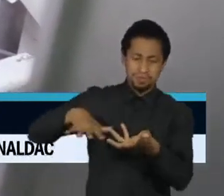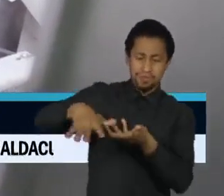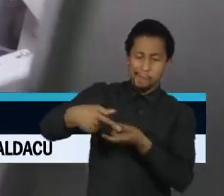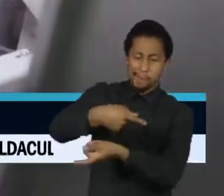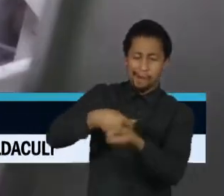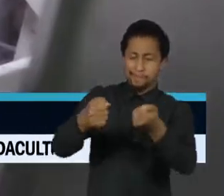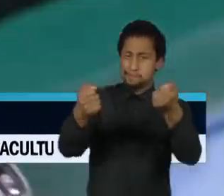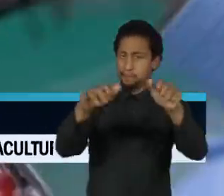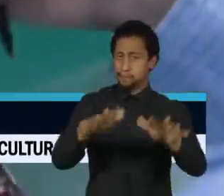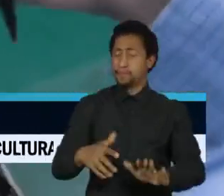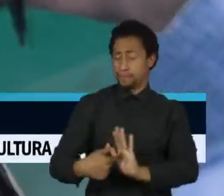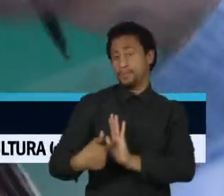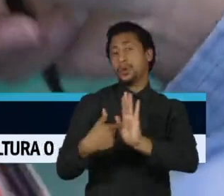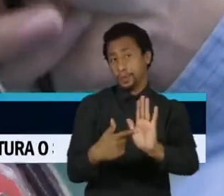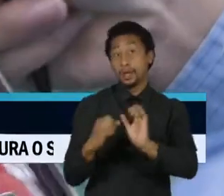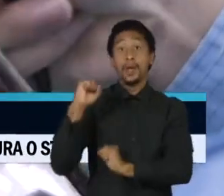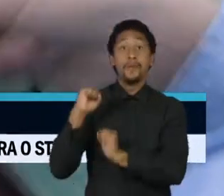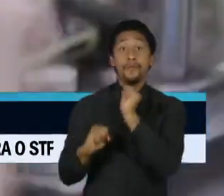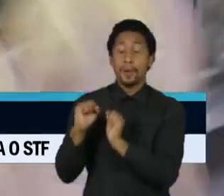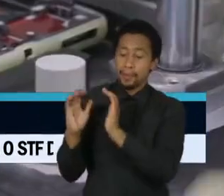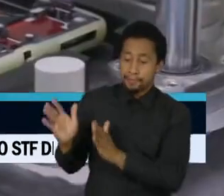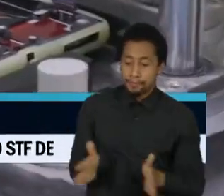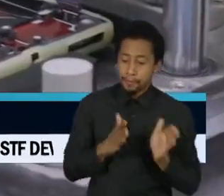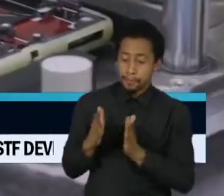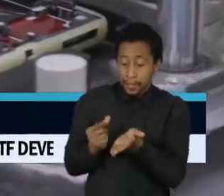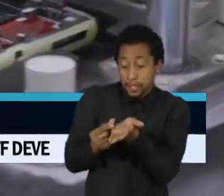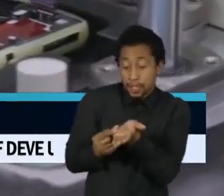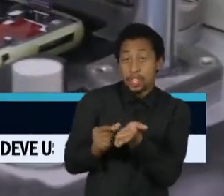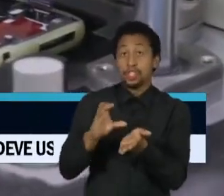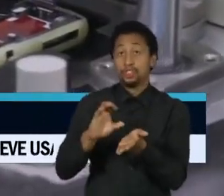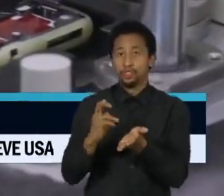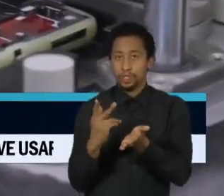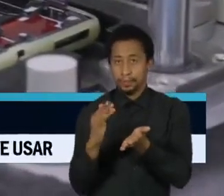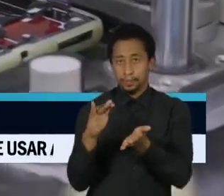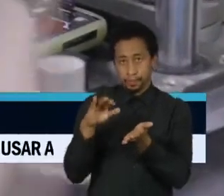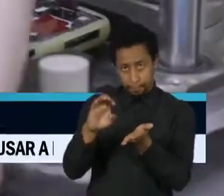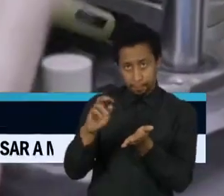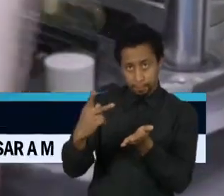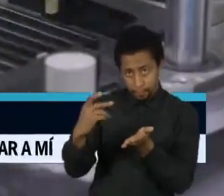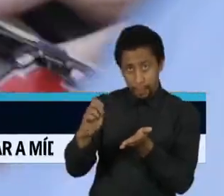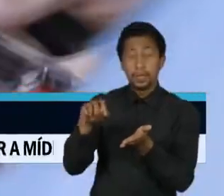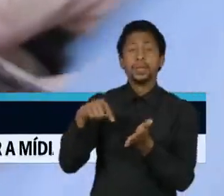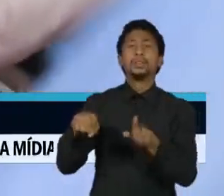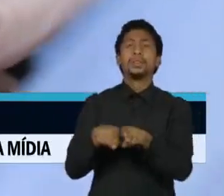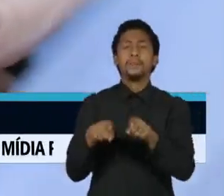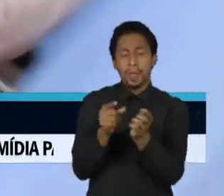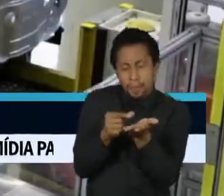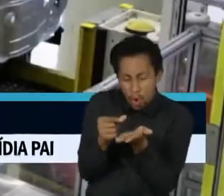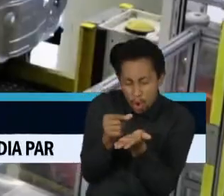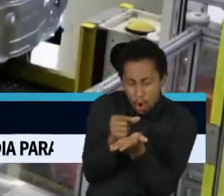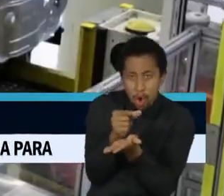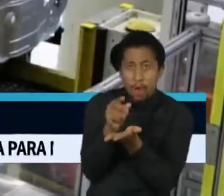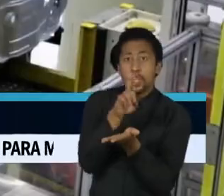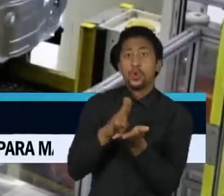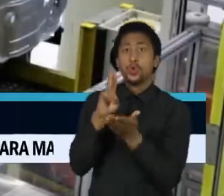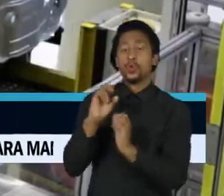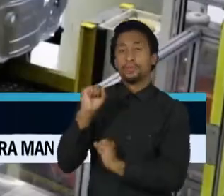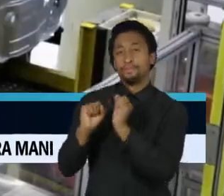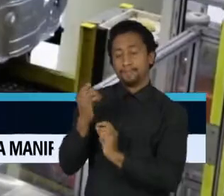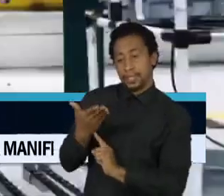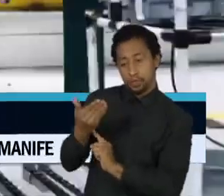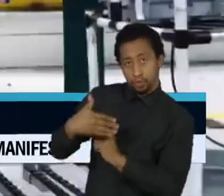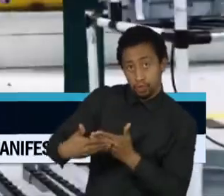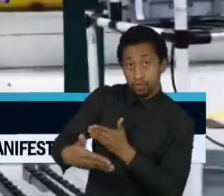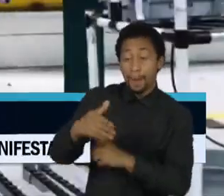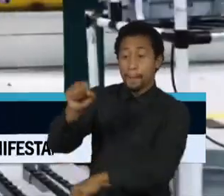dependentes da fabricação chinesa de chips e semicondutores, por exemplo, vivem uma crise inédita. A Volkswagen do